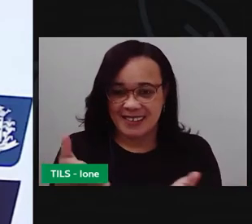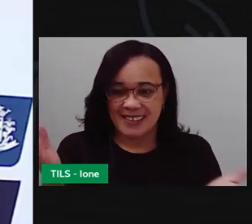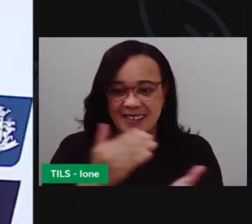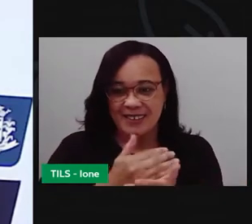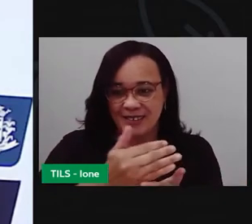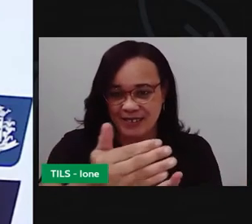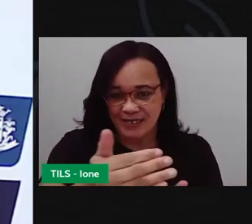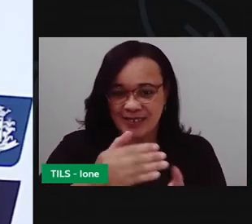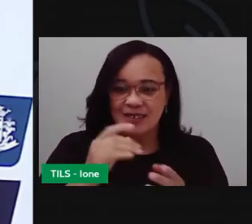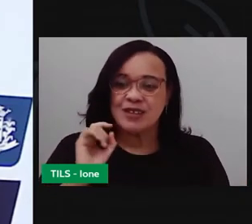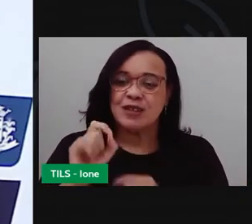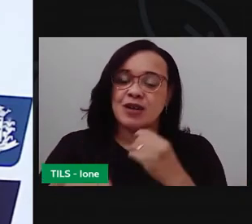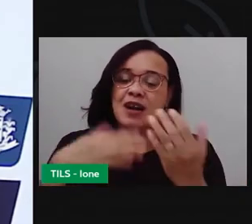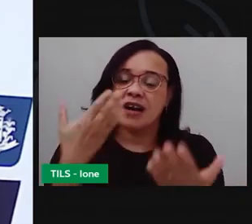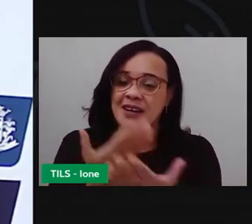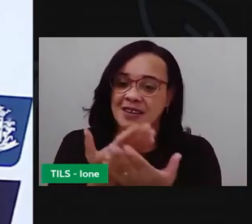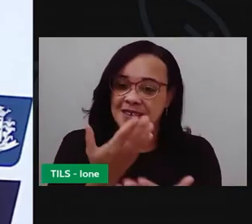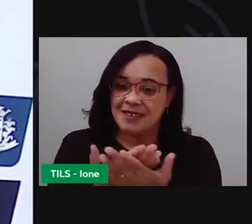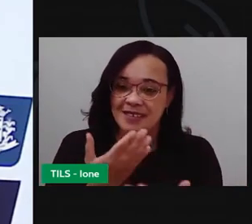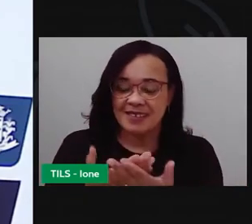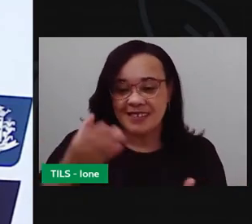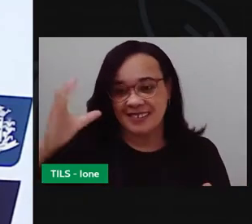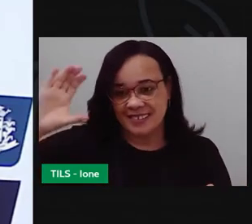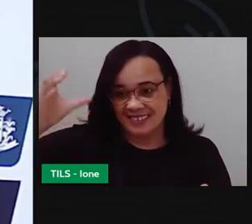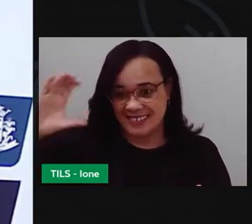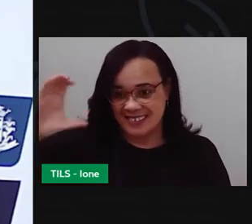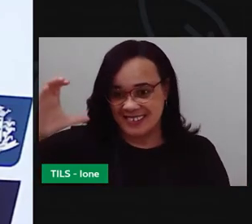continuar com aula de Cínicas Humanas.